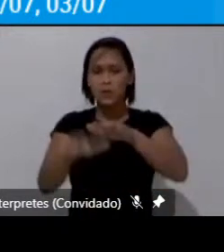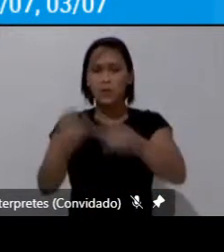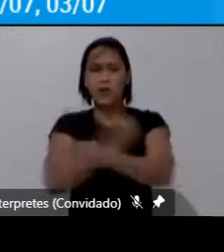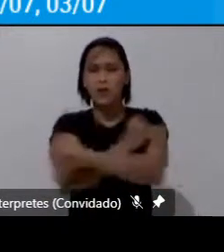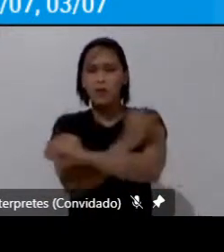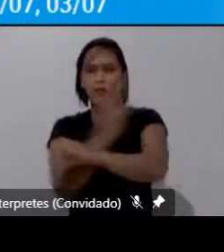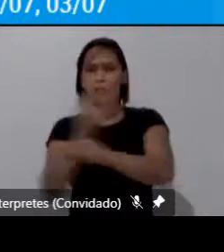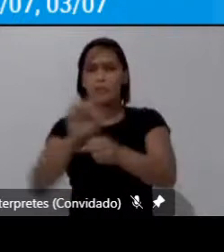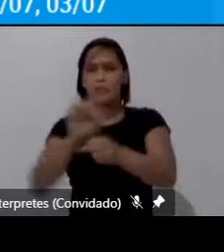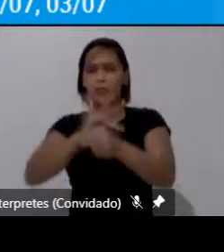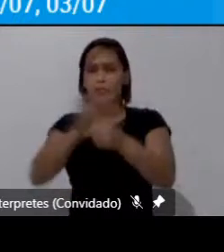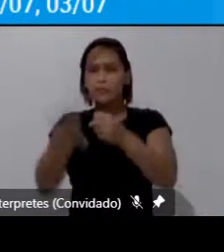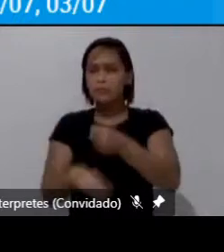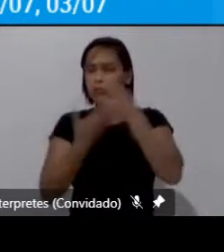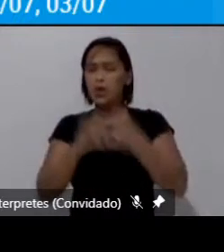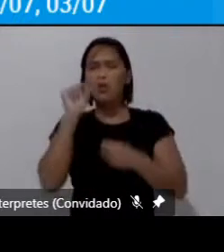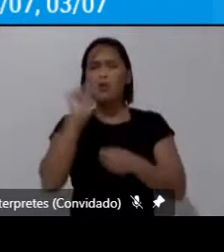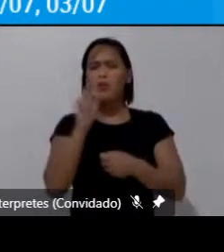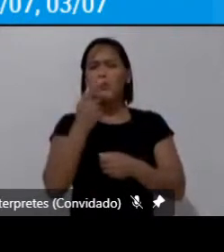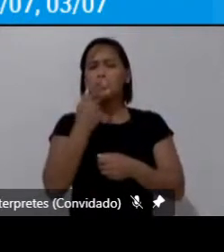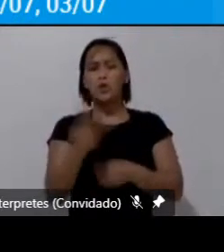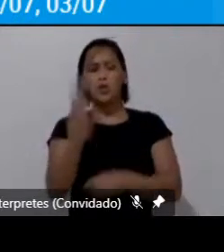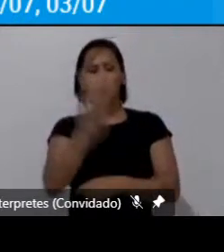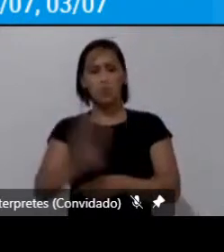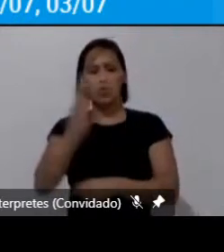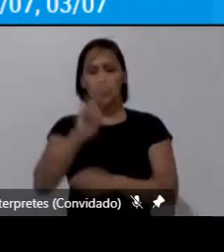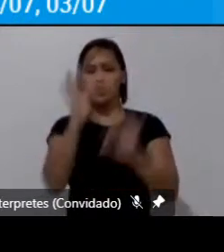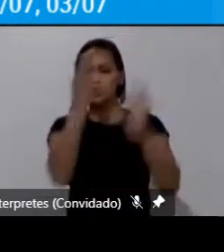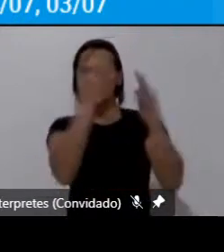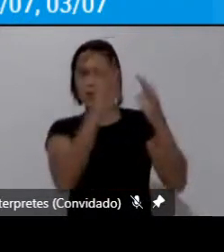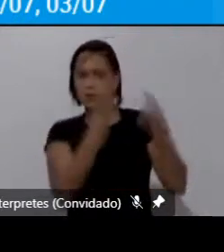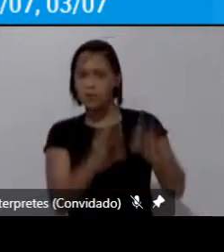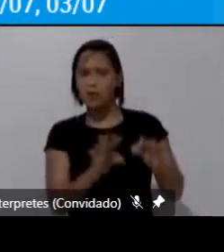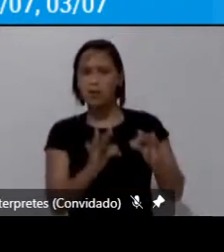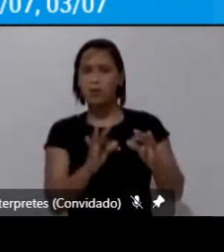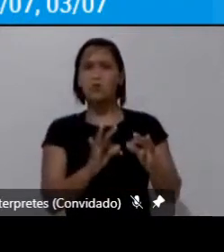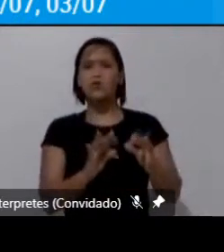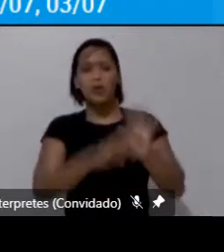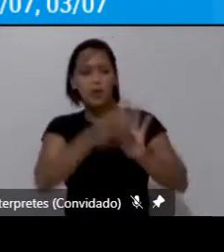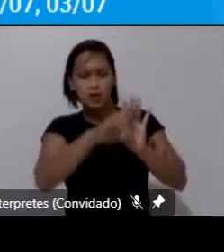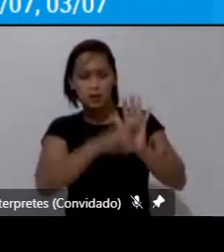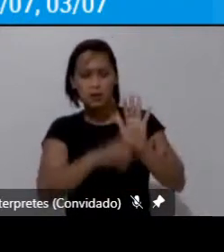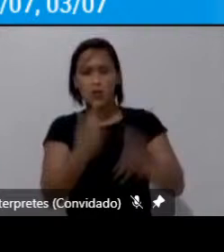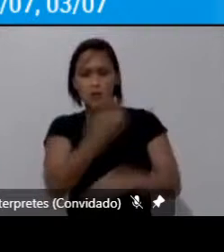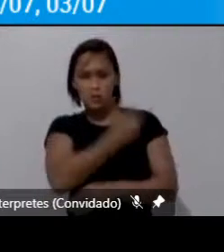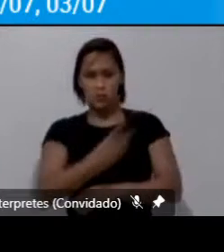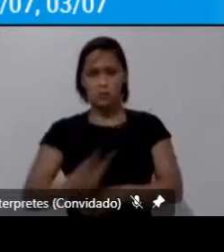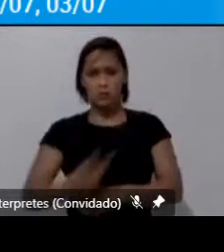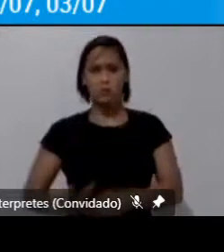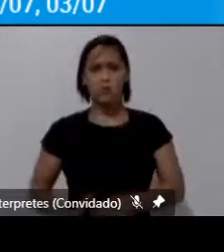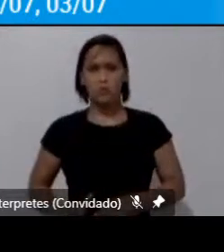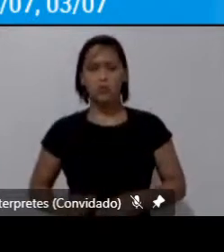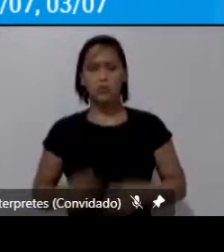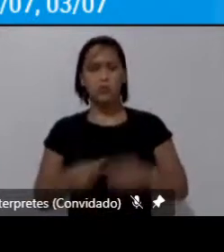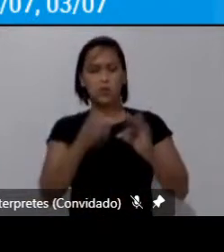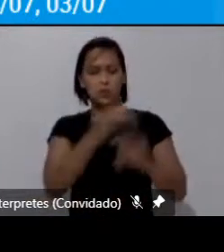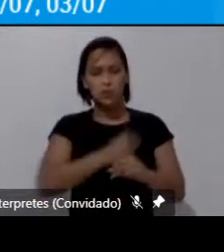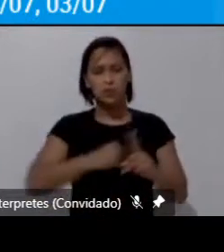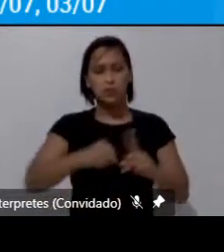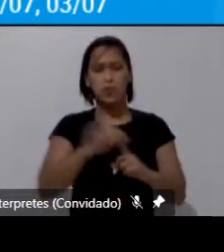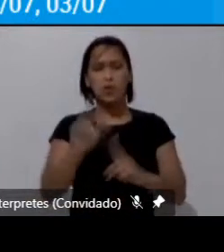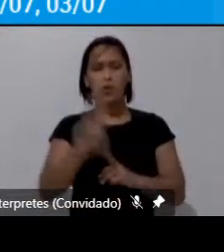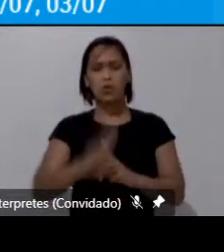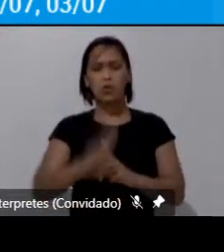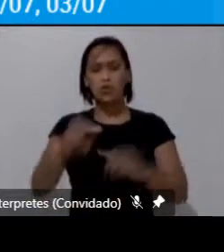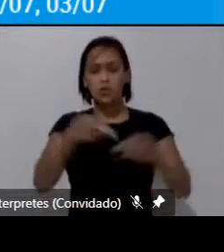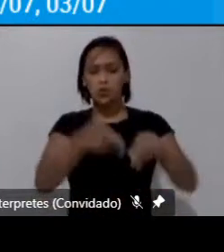onde seja o uso da tecnologia a regulação pública das demandas ou do uso do solo